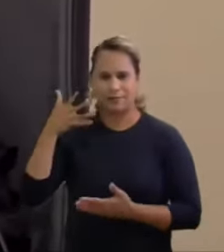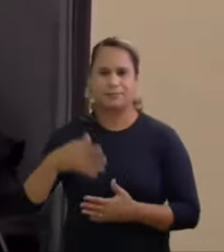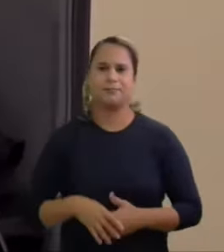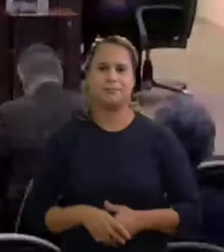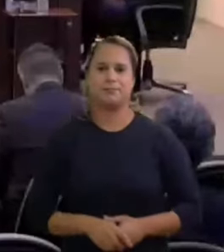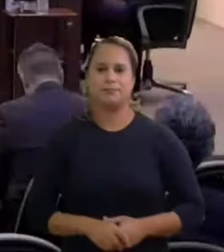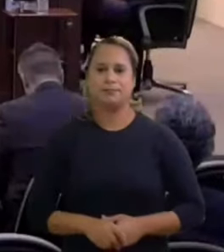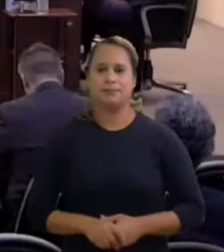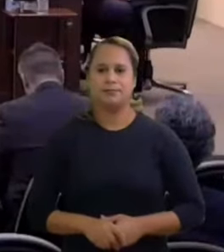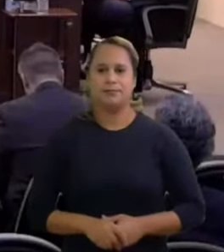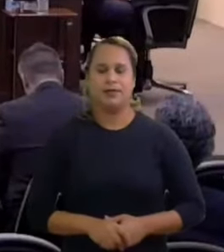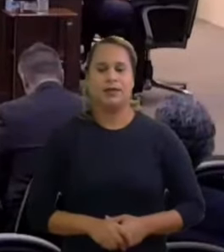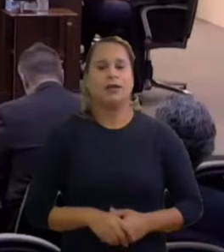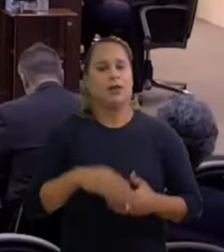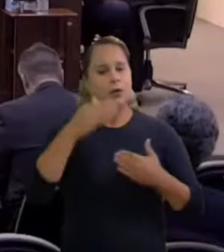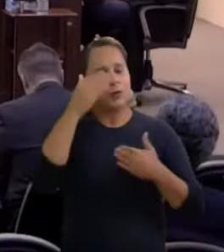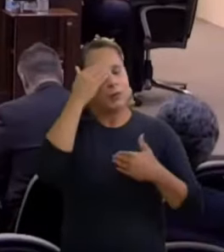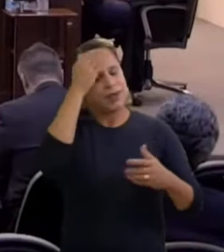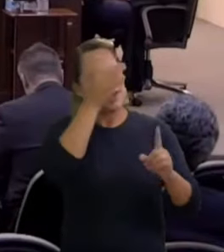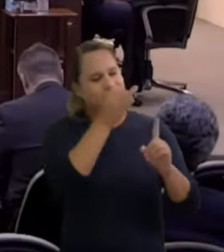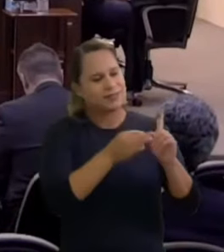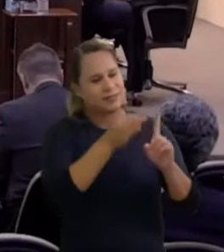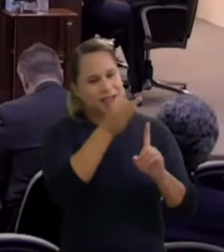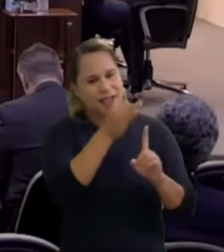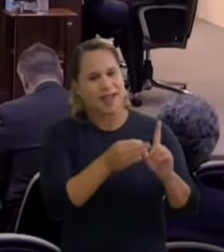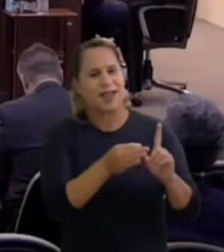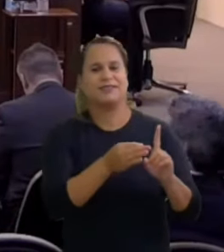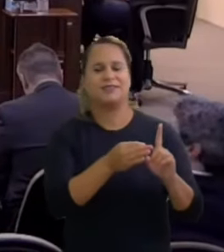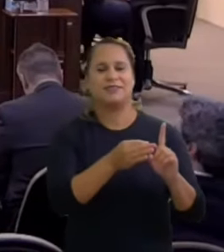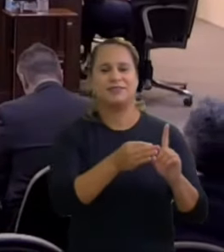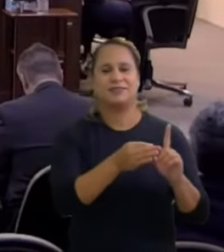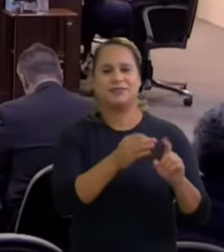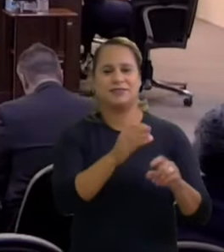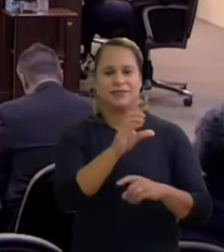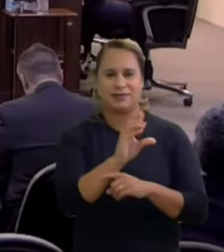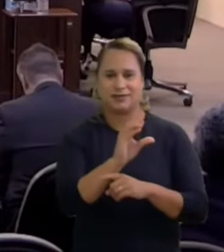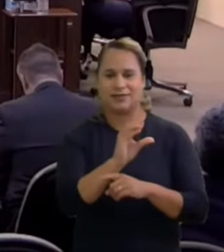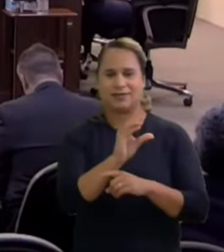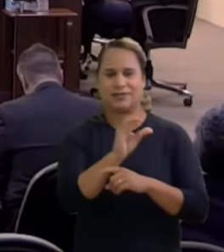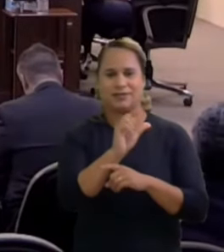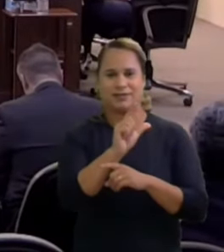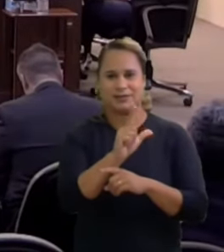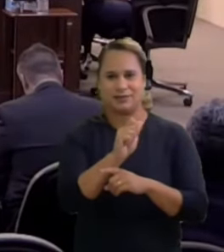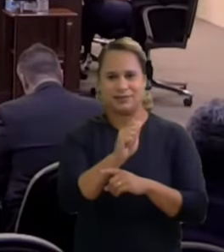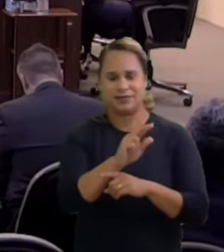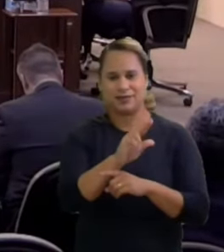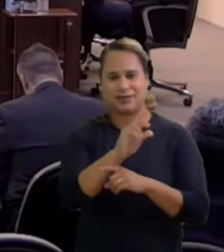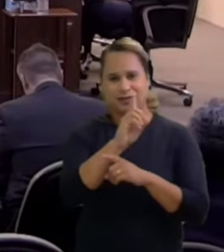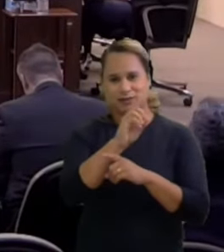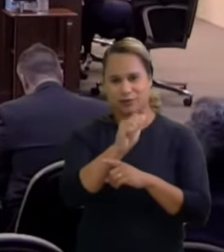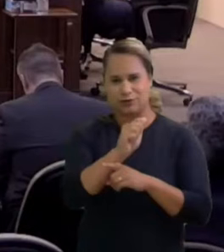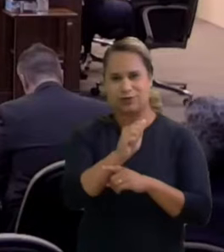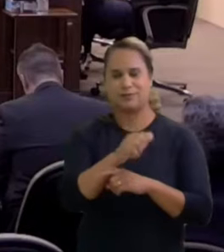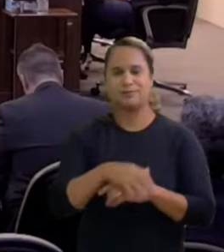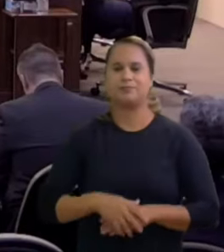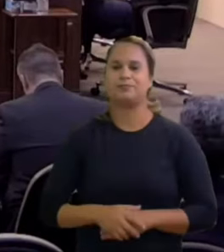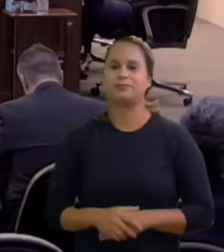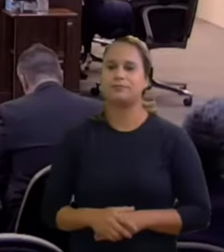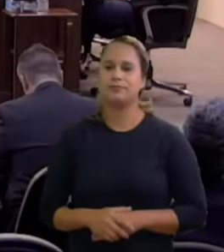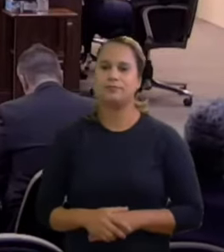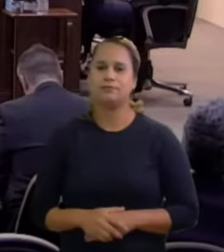obrigado a senhora Cláudia Cristina Cristofani a presidência endossa aqui